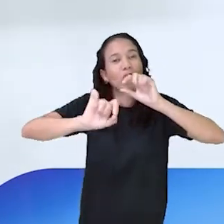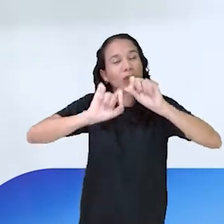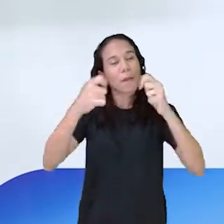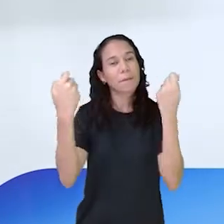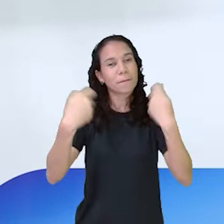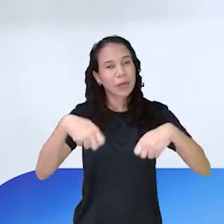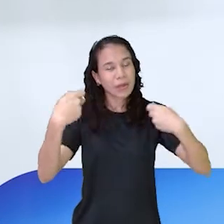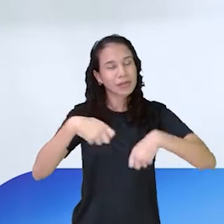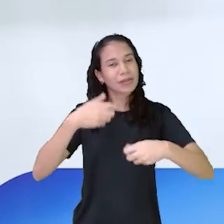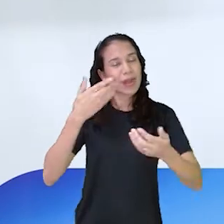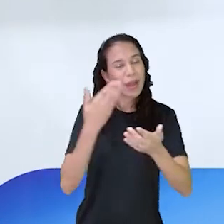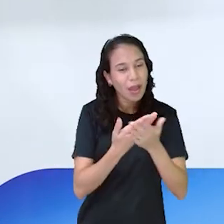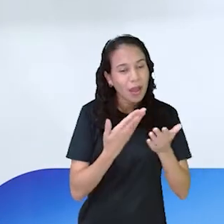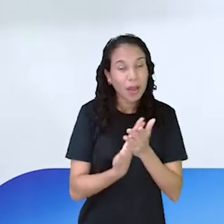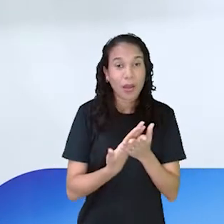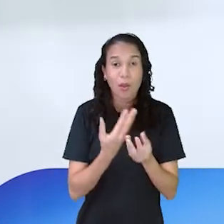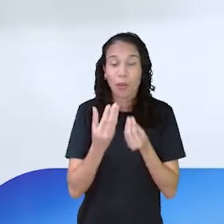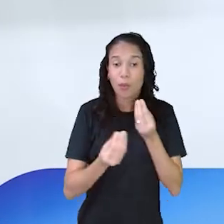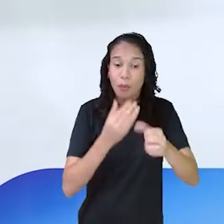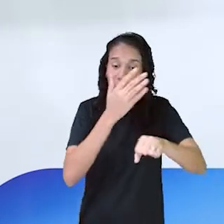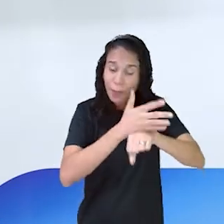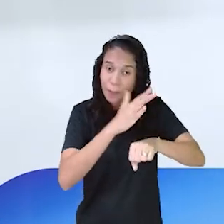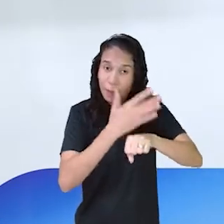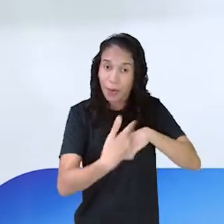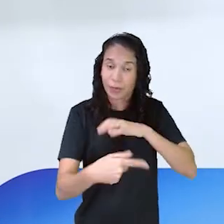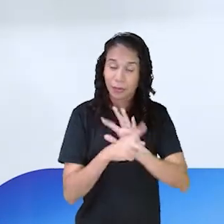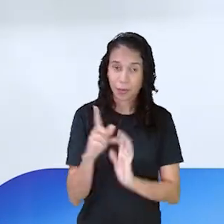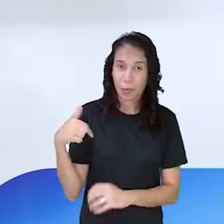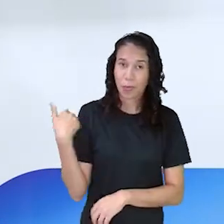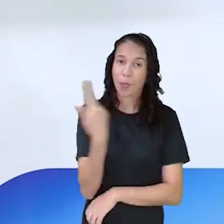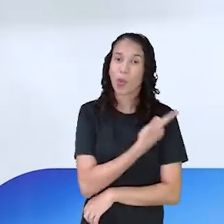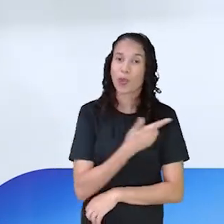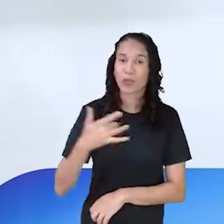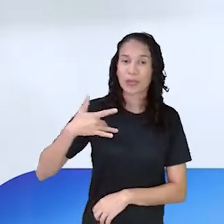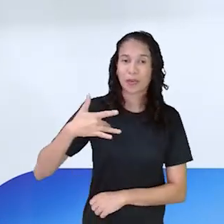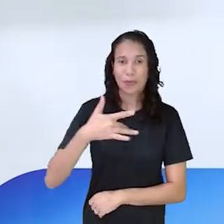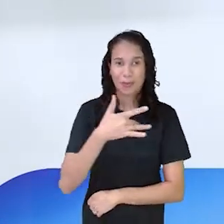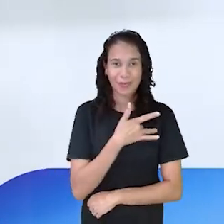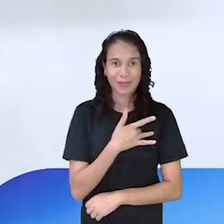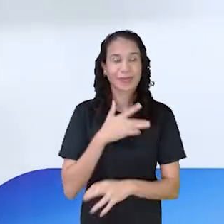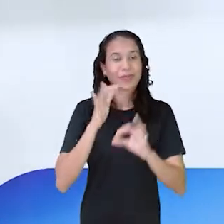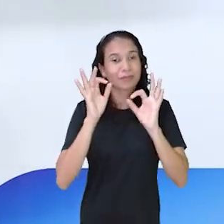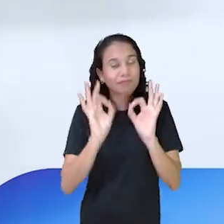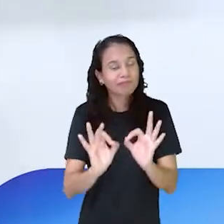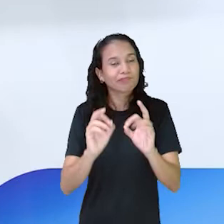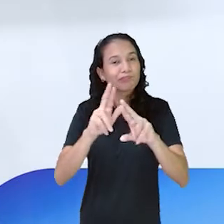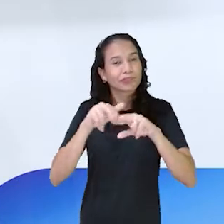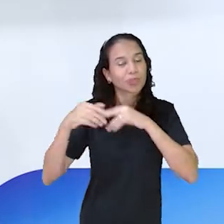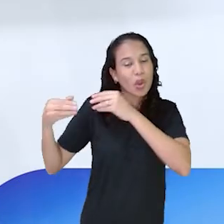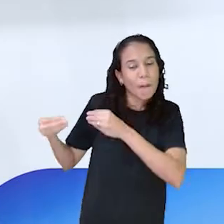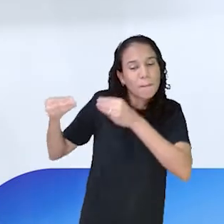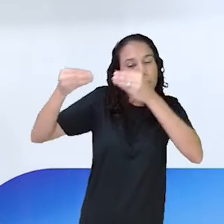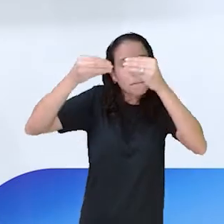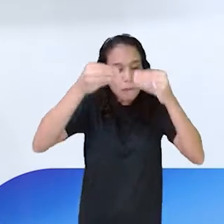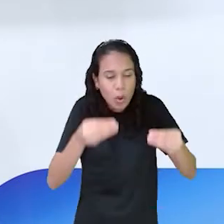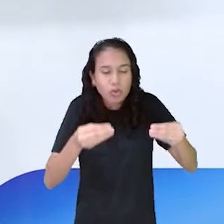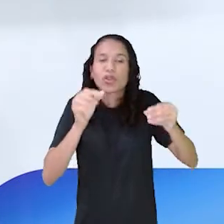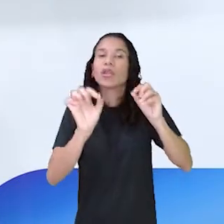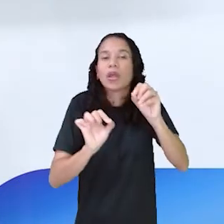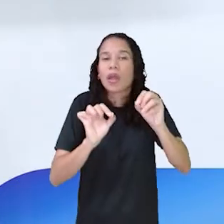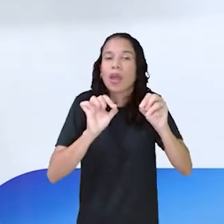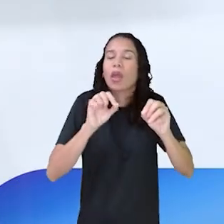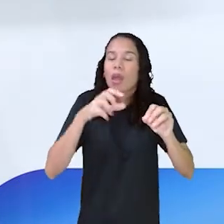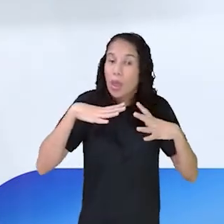precisa trabalhar. Em relação ao nosso funcionamento saudável. Então, a gente traz essas questões de padrões